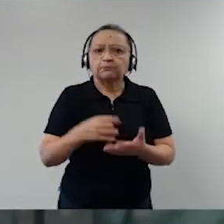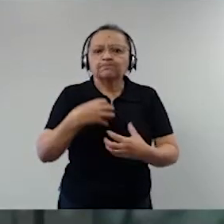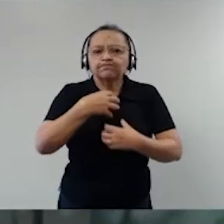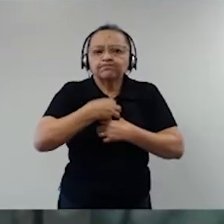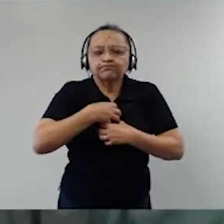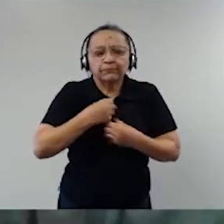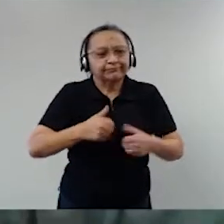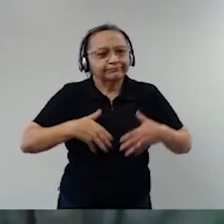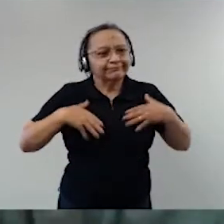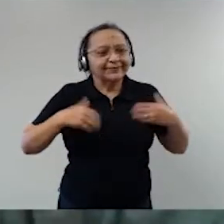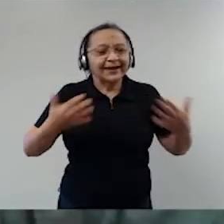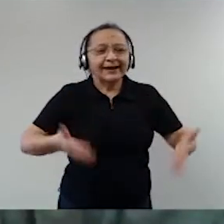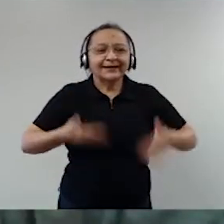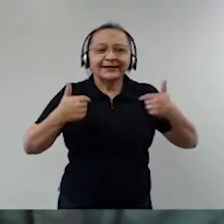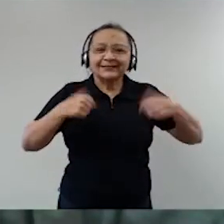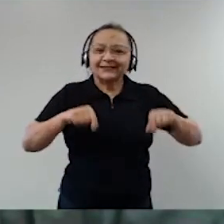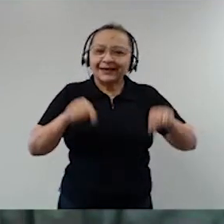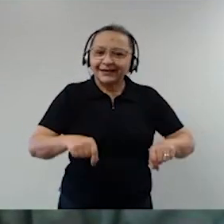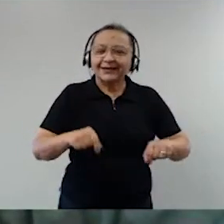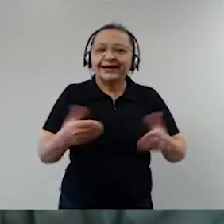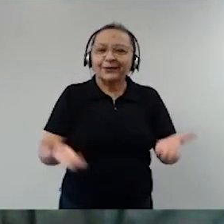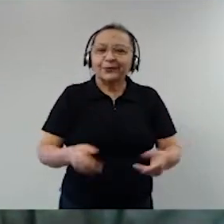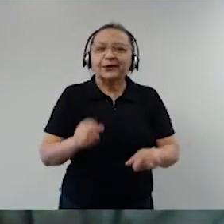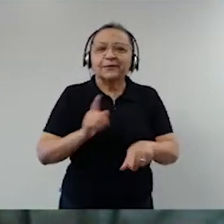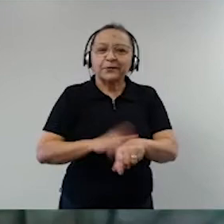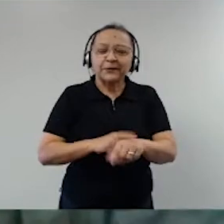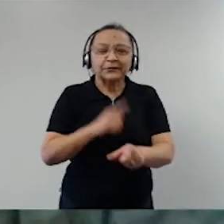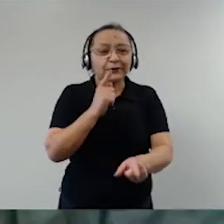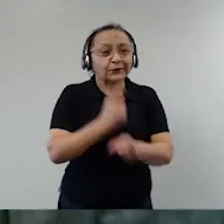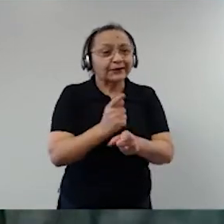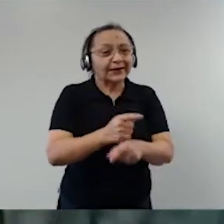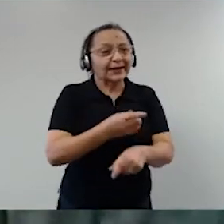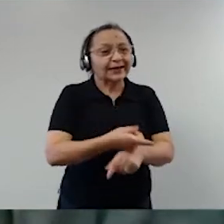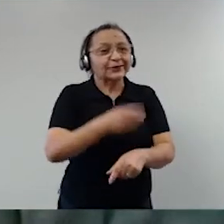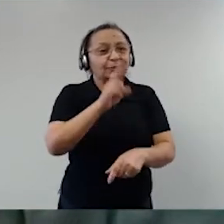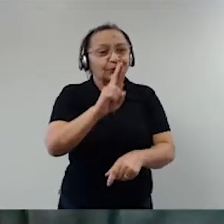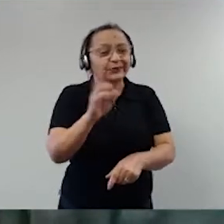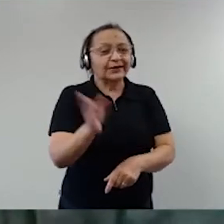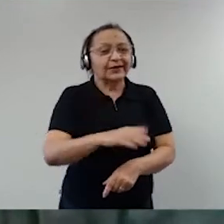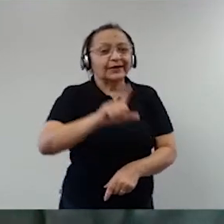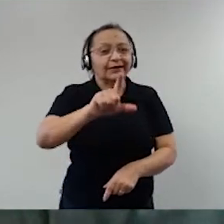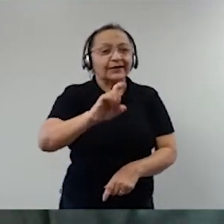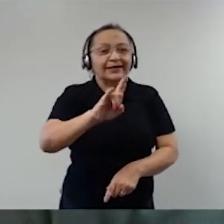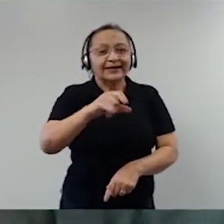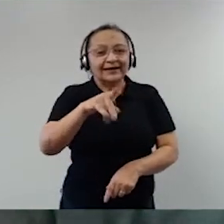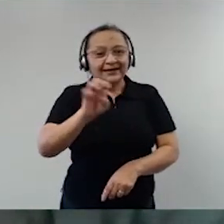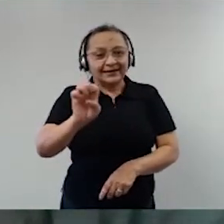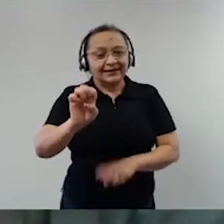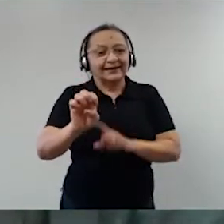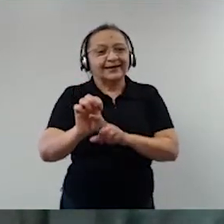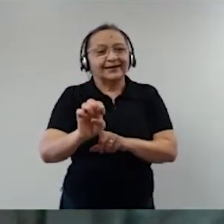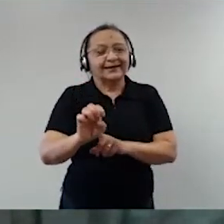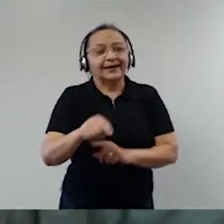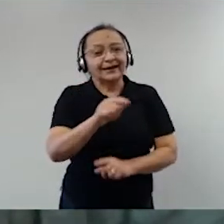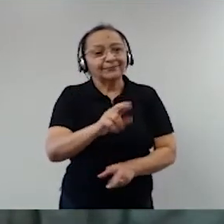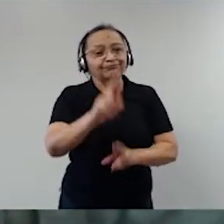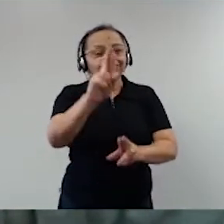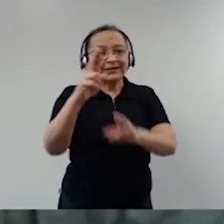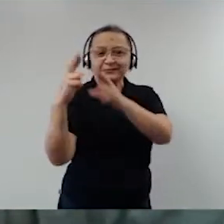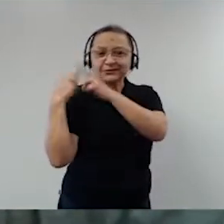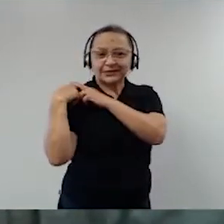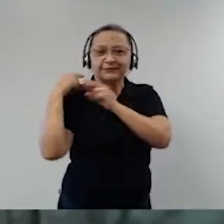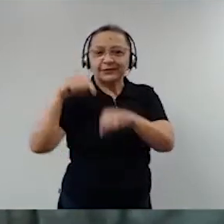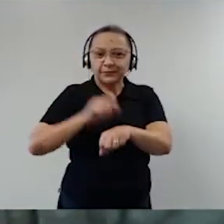que é uma grande alegria ser presidido neste painel pela doutora Eliana. Meus professores, Gustavo, General de Exército e Santa